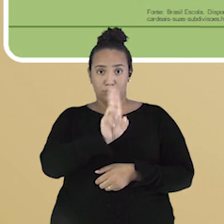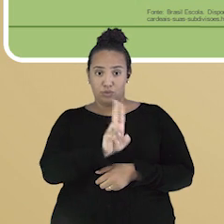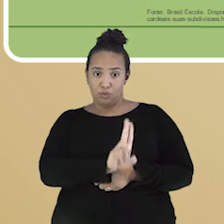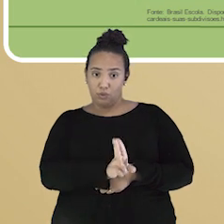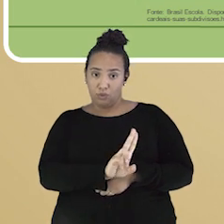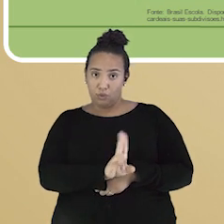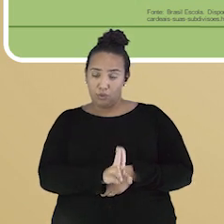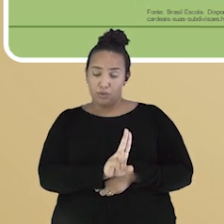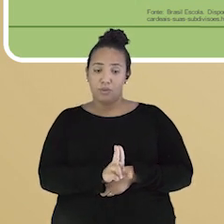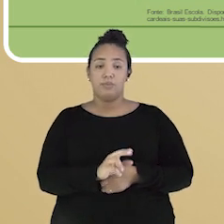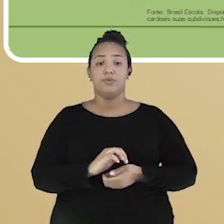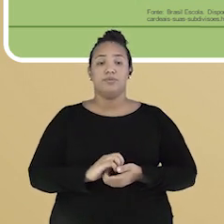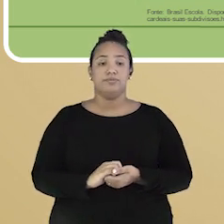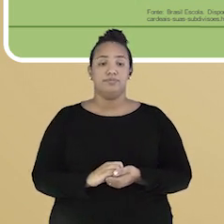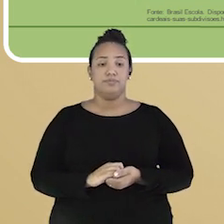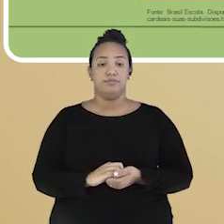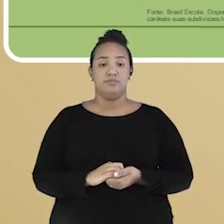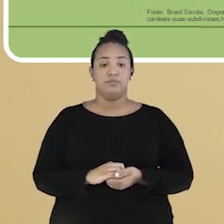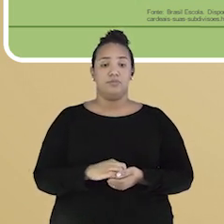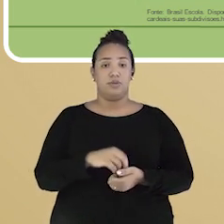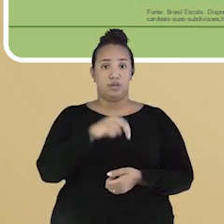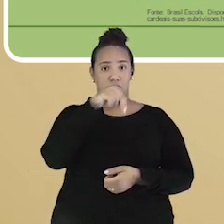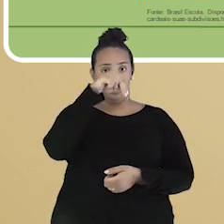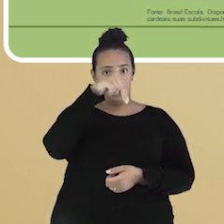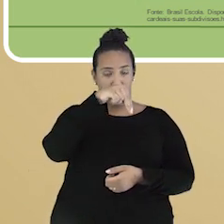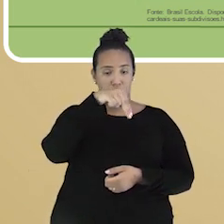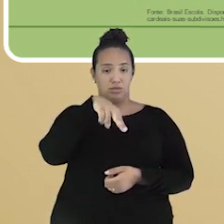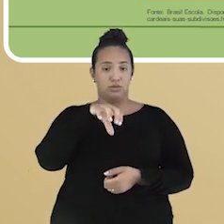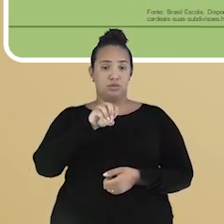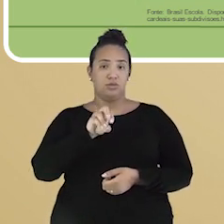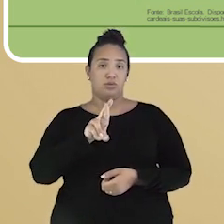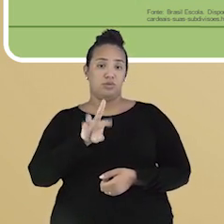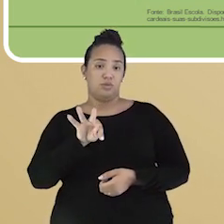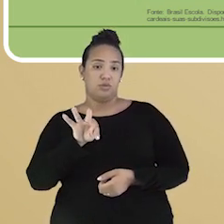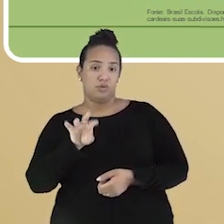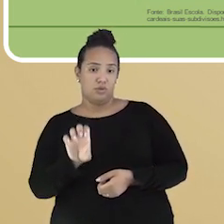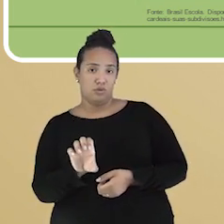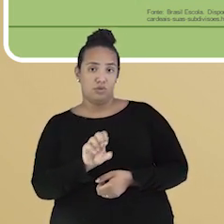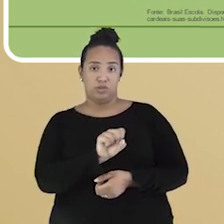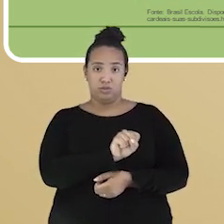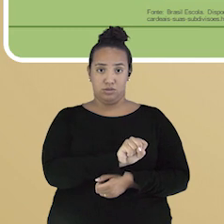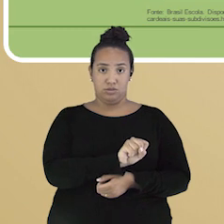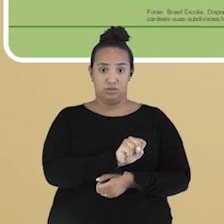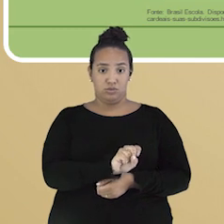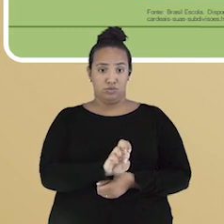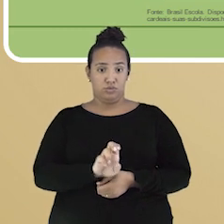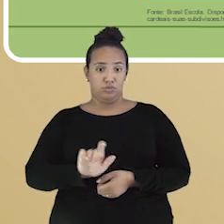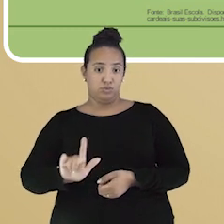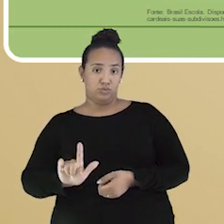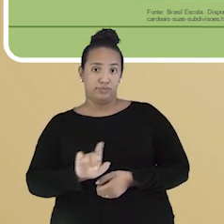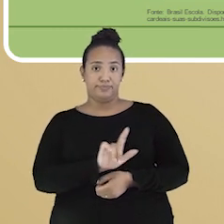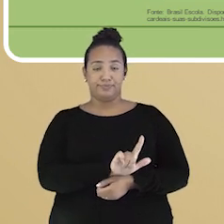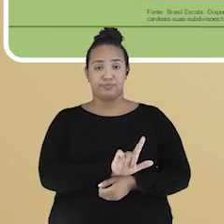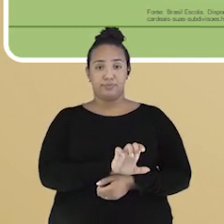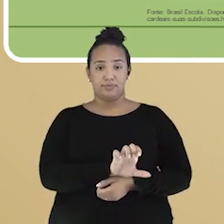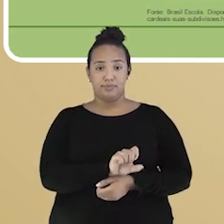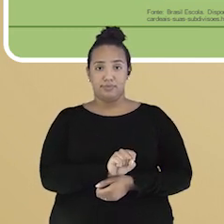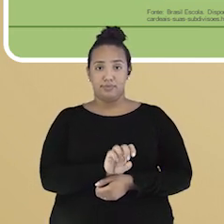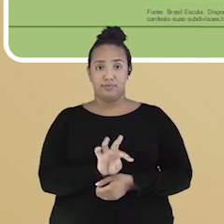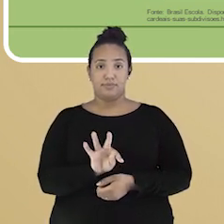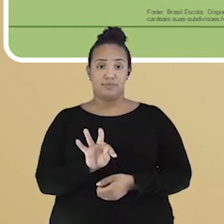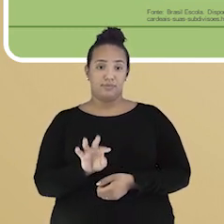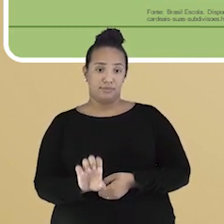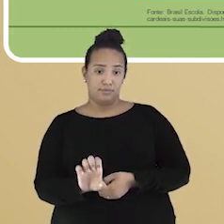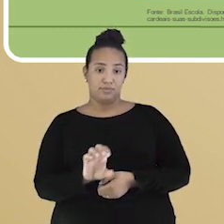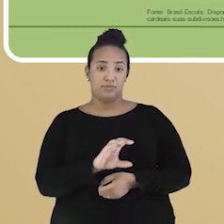nomes dos pontos cardeais, iniciando ali com N, o norte, começando com S, o sul, tendo no início a letra